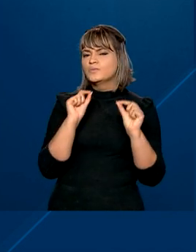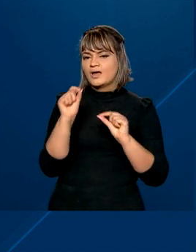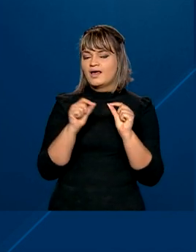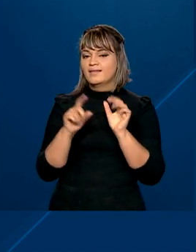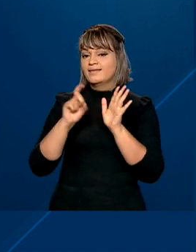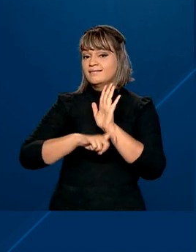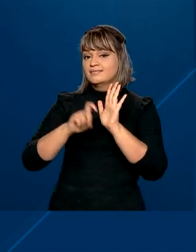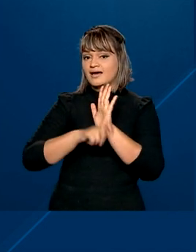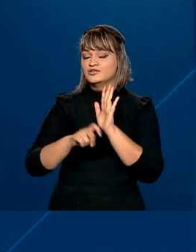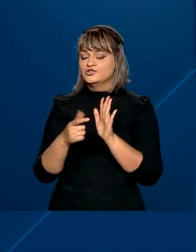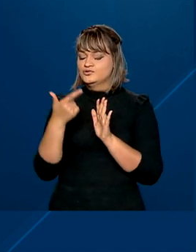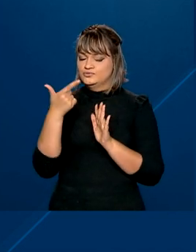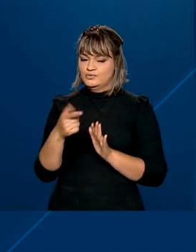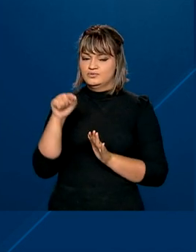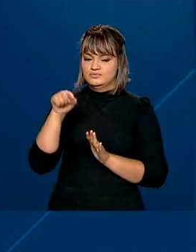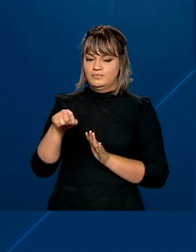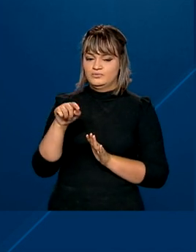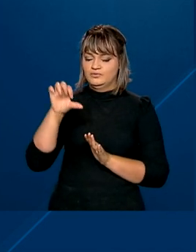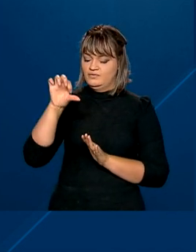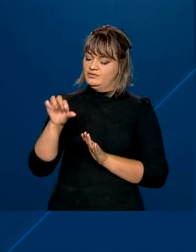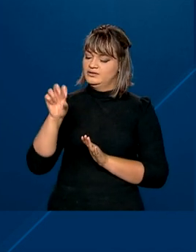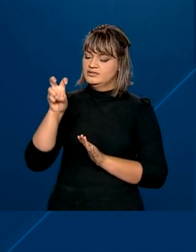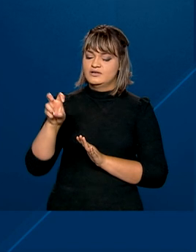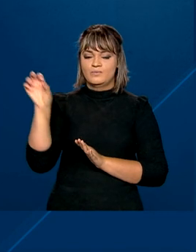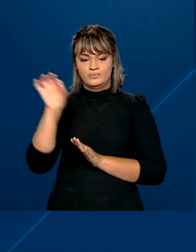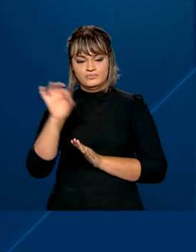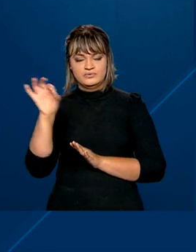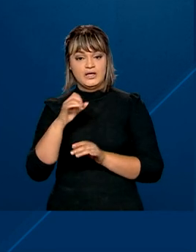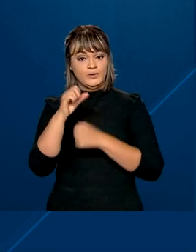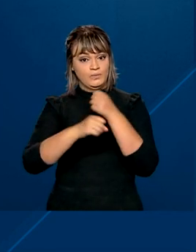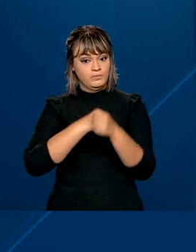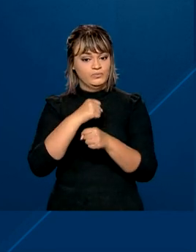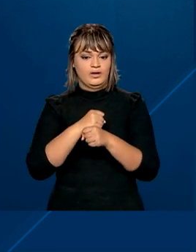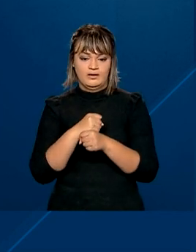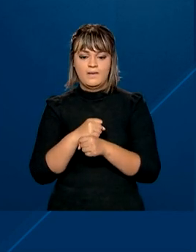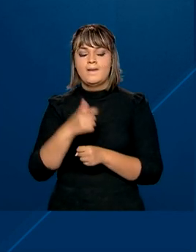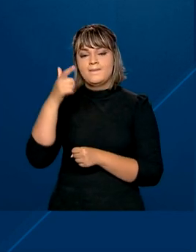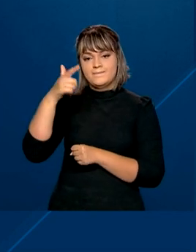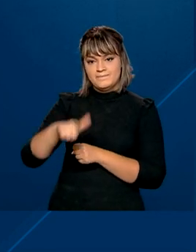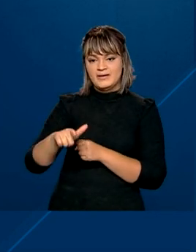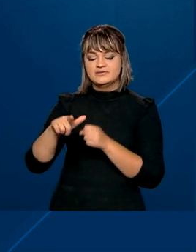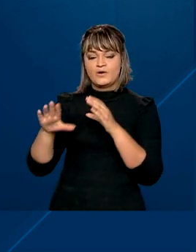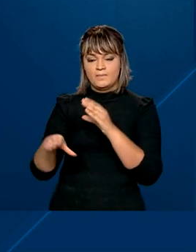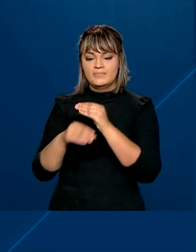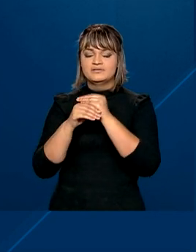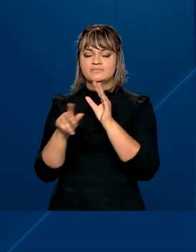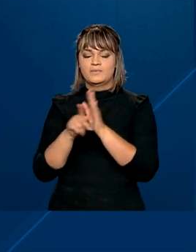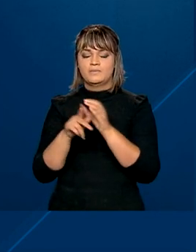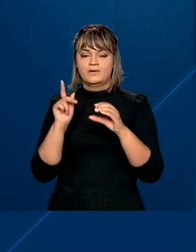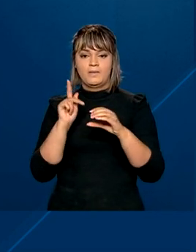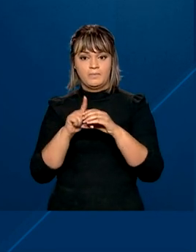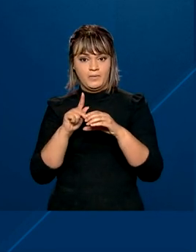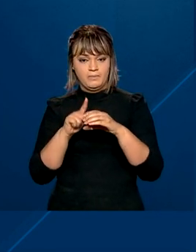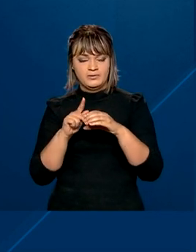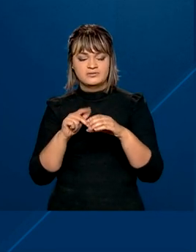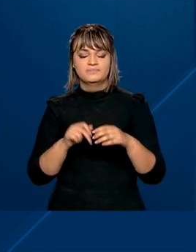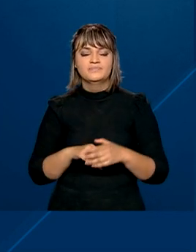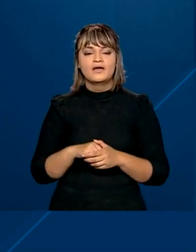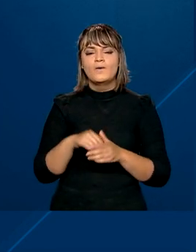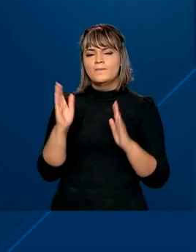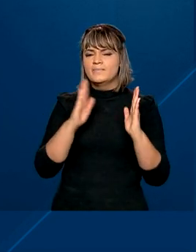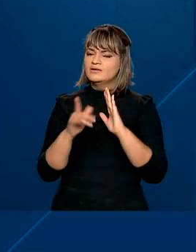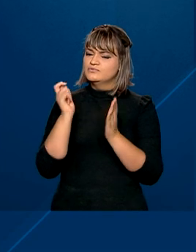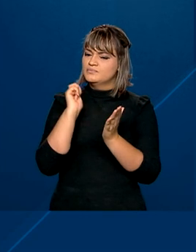taxas a partir de 2,95% ao ano, mais a remuneração da poupança. O prazo para